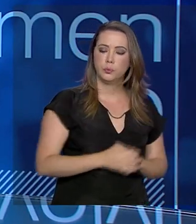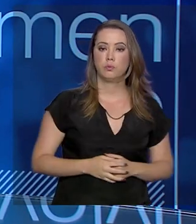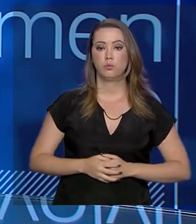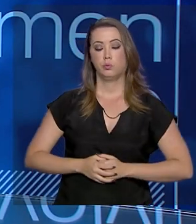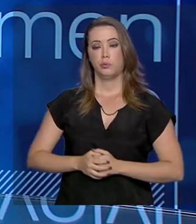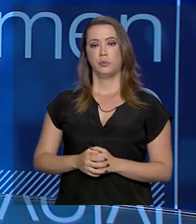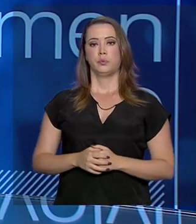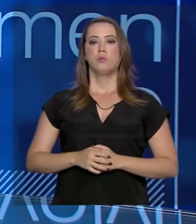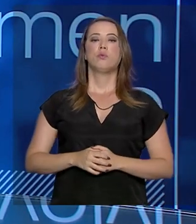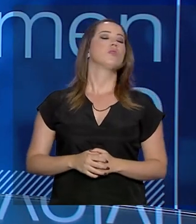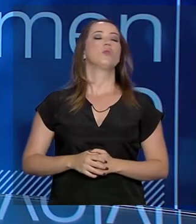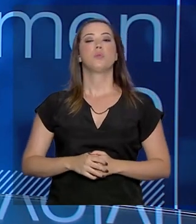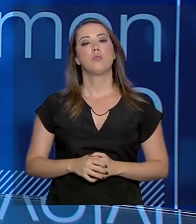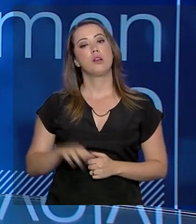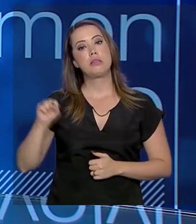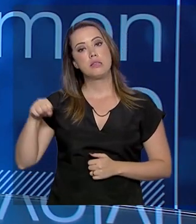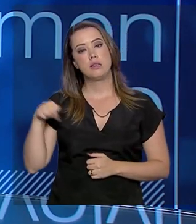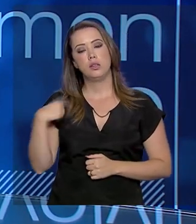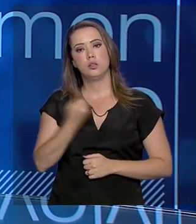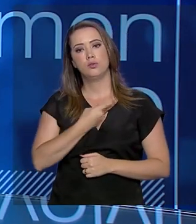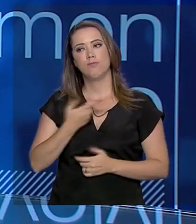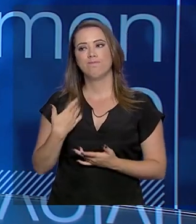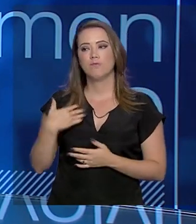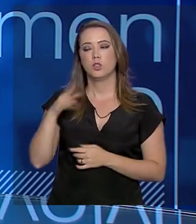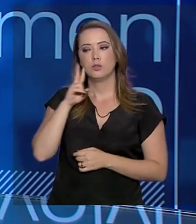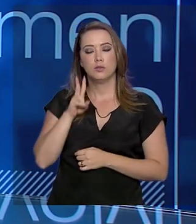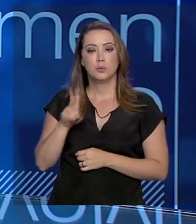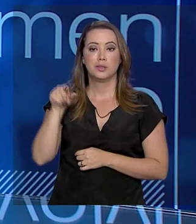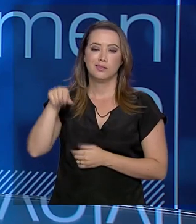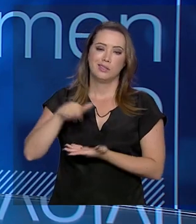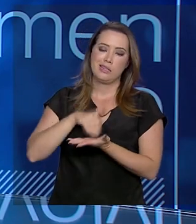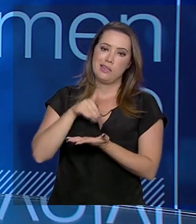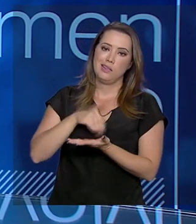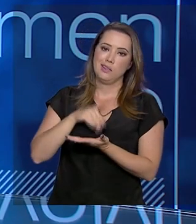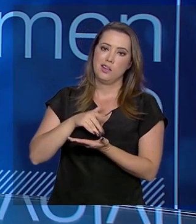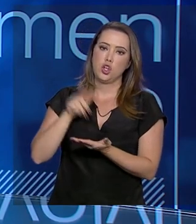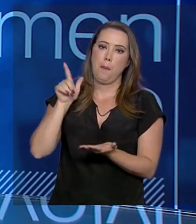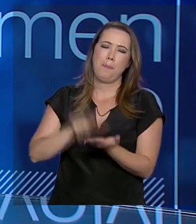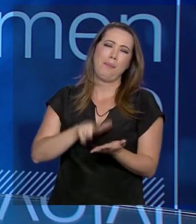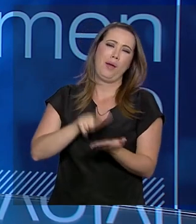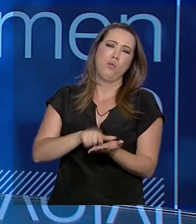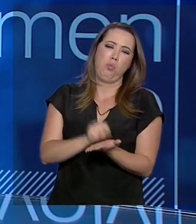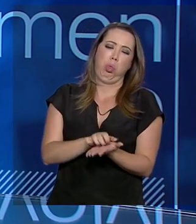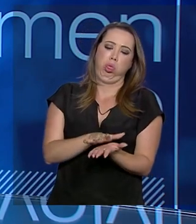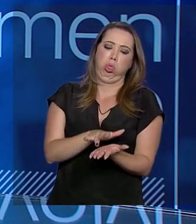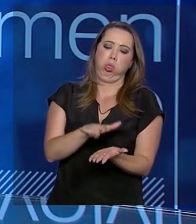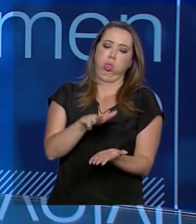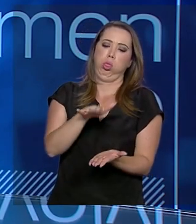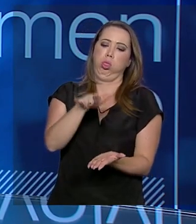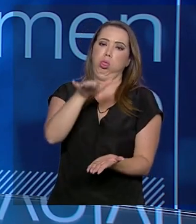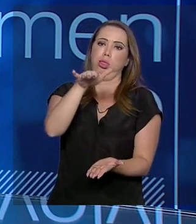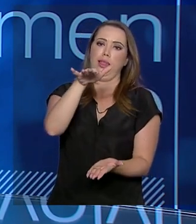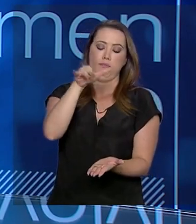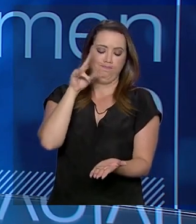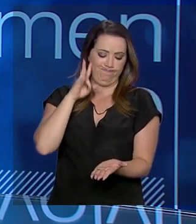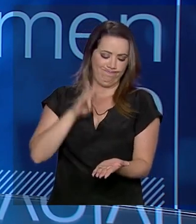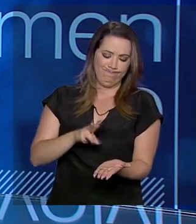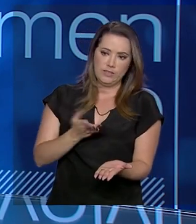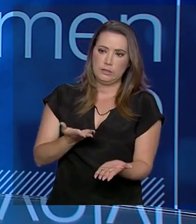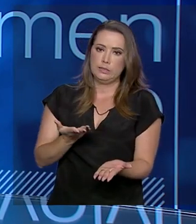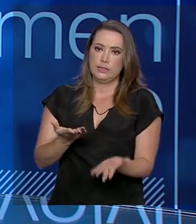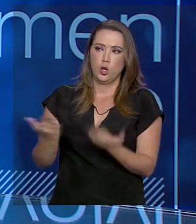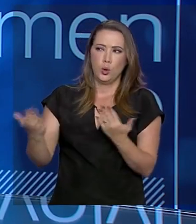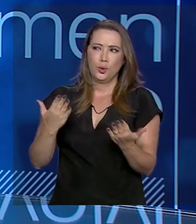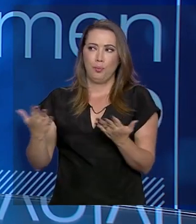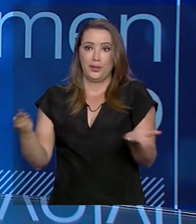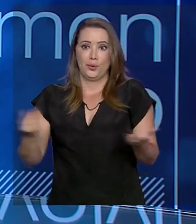Secretaria, quando nós herdamos, nós entendemos que existia muito papel, muita burocracia. Então, fazendo um comparativo com a vida